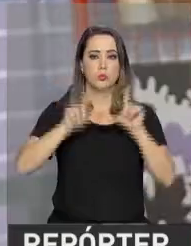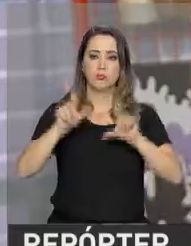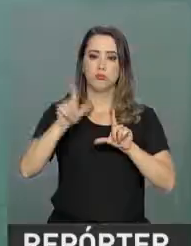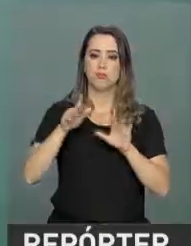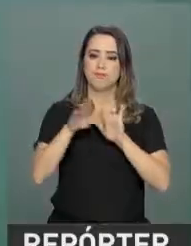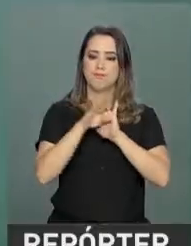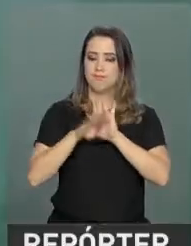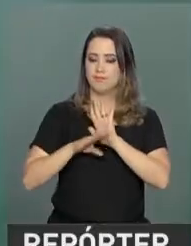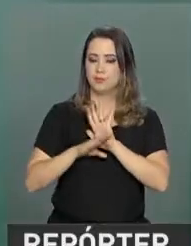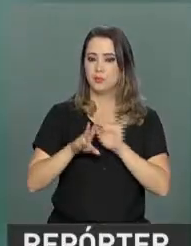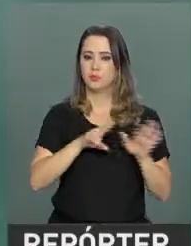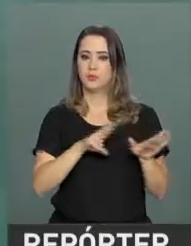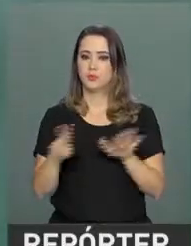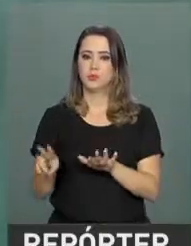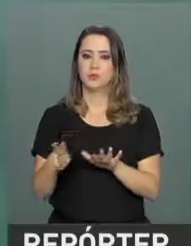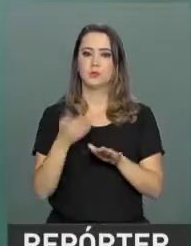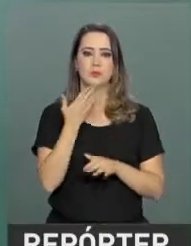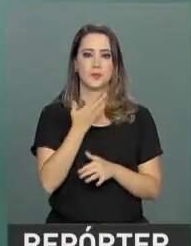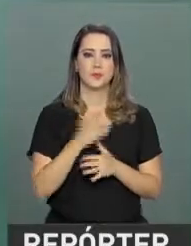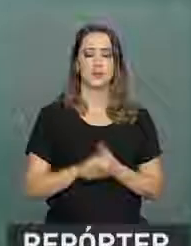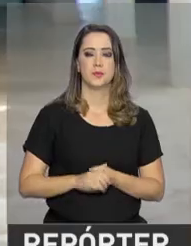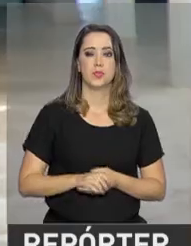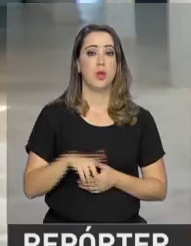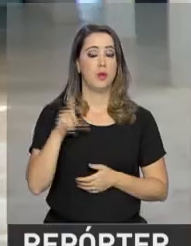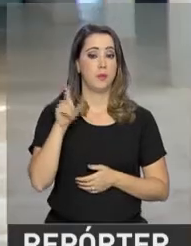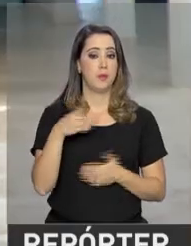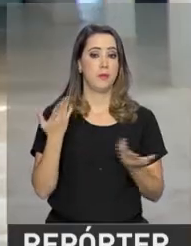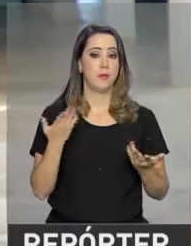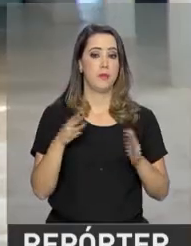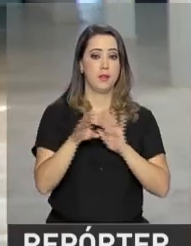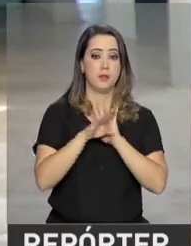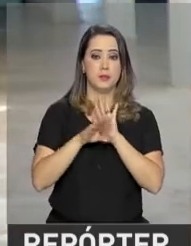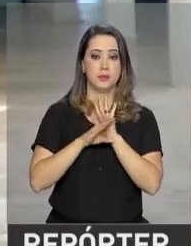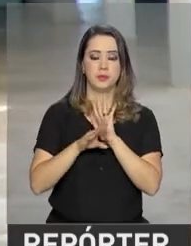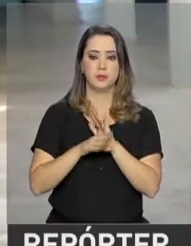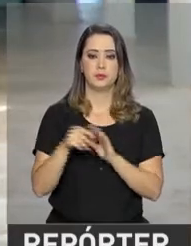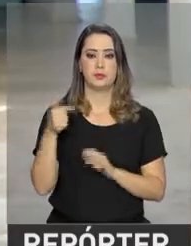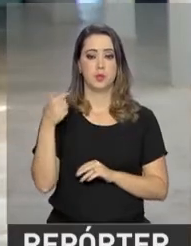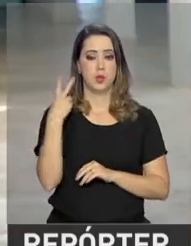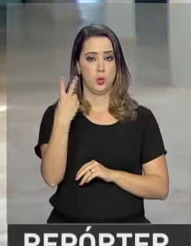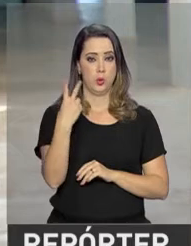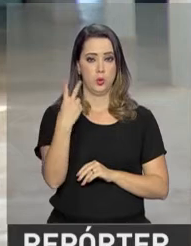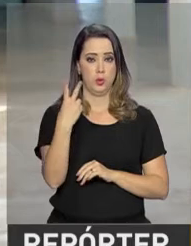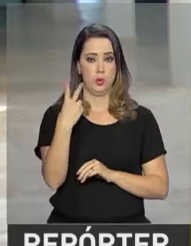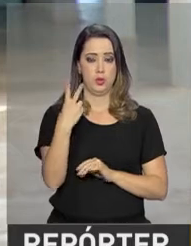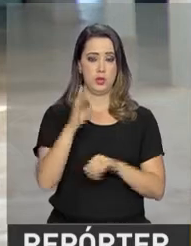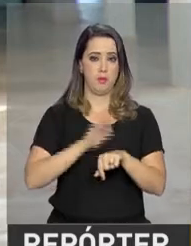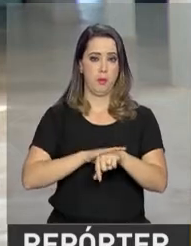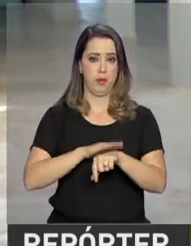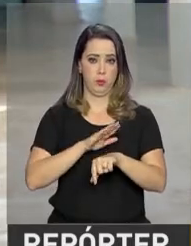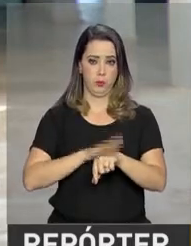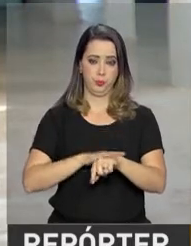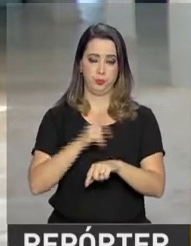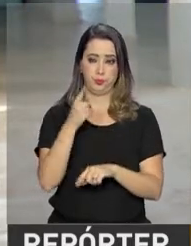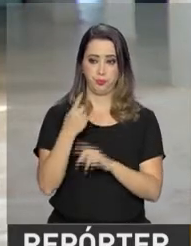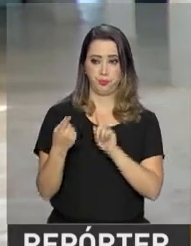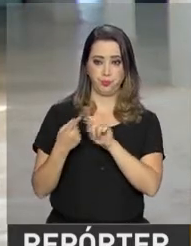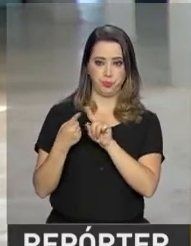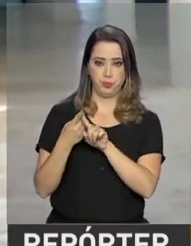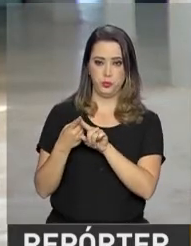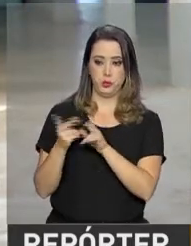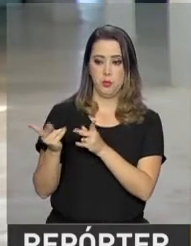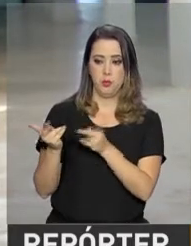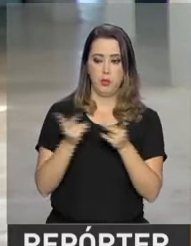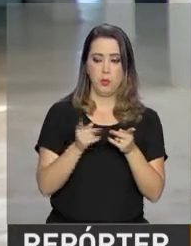Fique ligado! E o que já era bom não vai ficar melhor ainda. O programa é dividido em dois blocos. No primeiro, um professor convidado faz